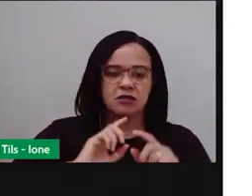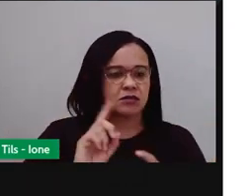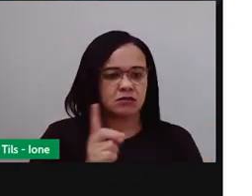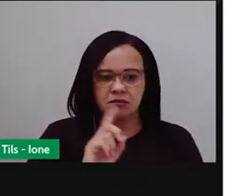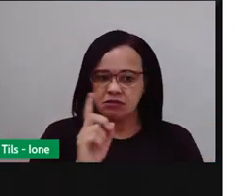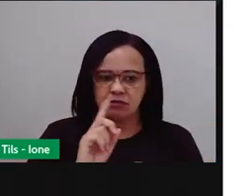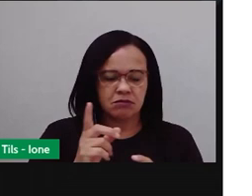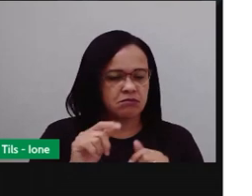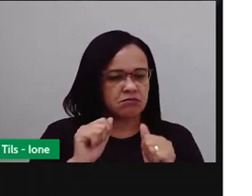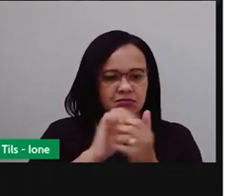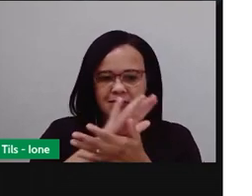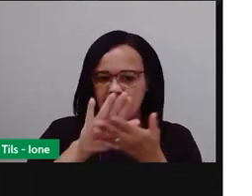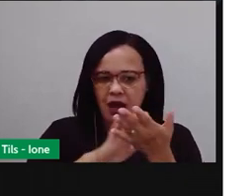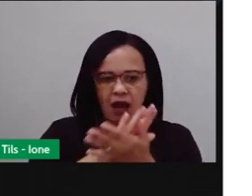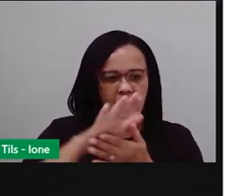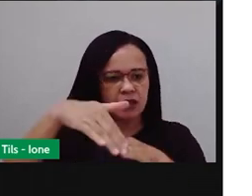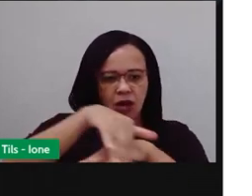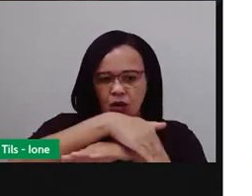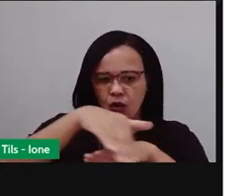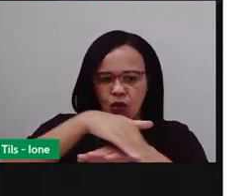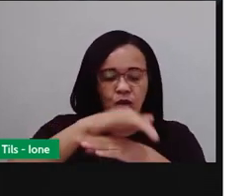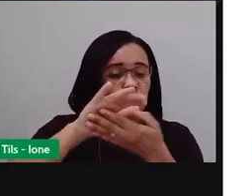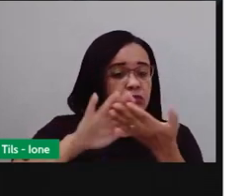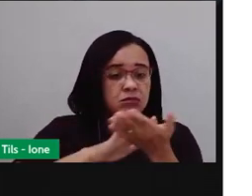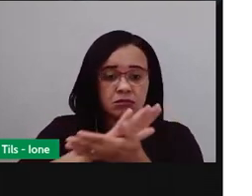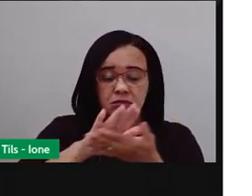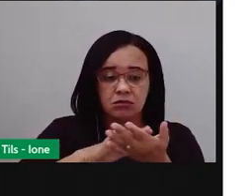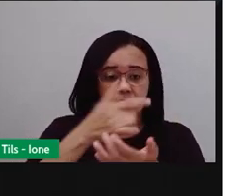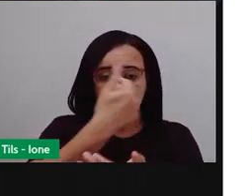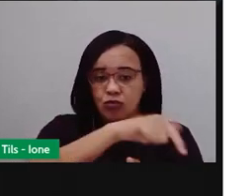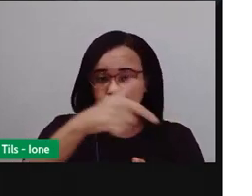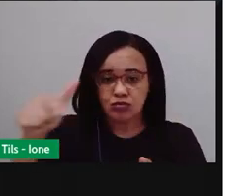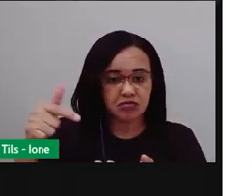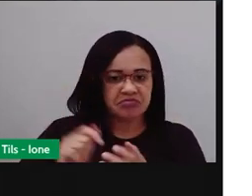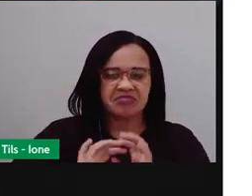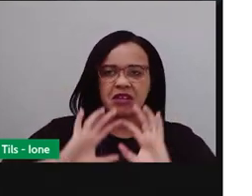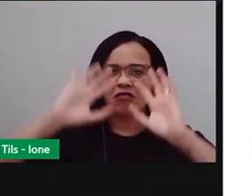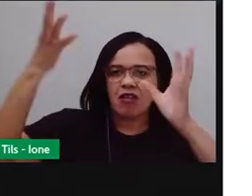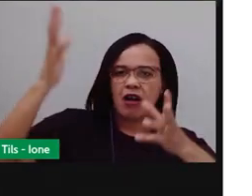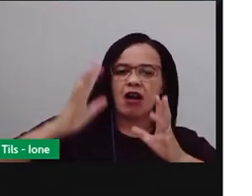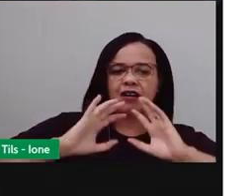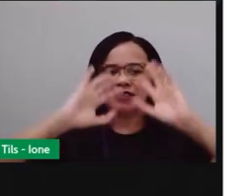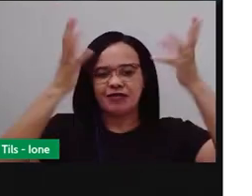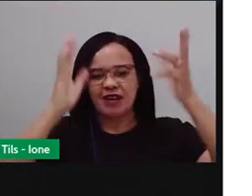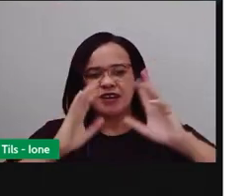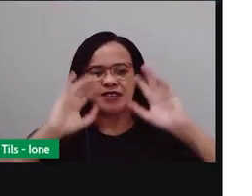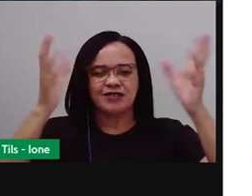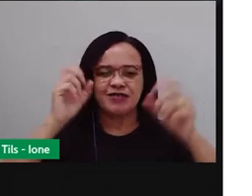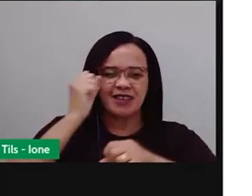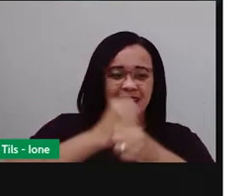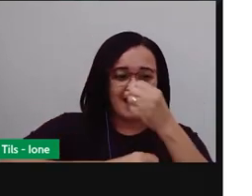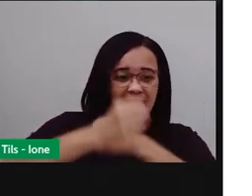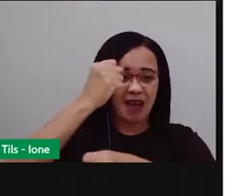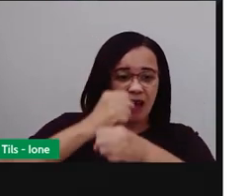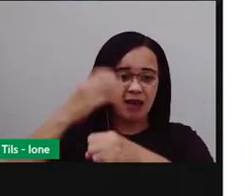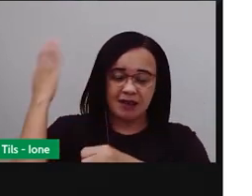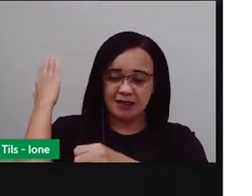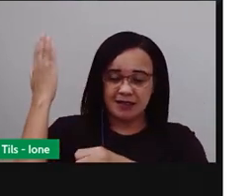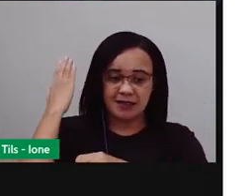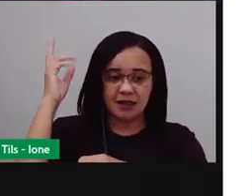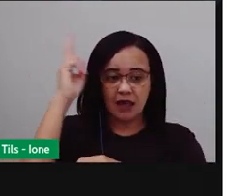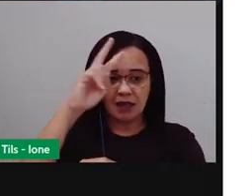nas ruas, não vai ter aqueles festejos que tinham alguns anos atrás, quando